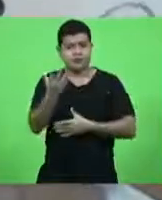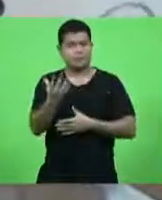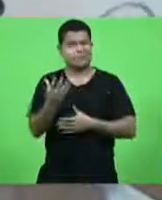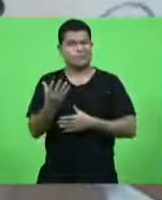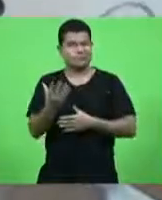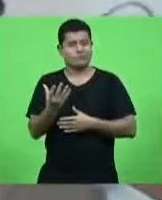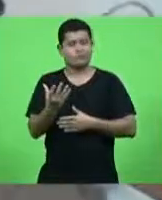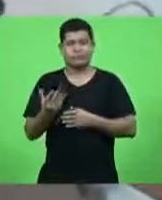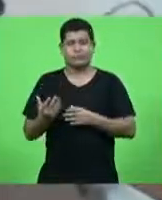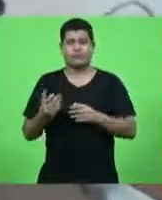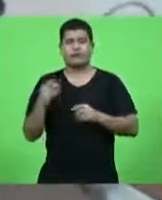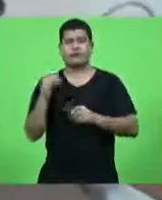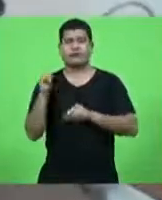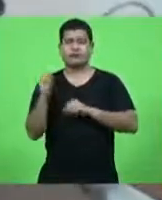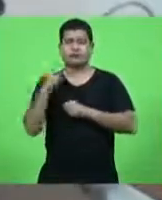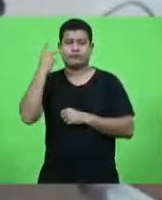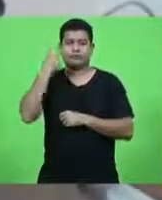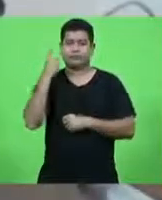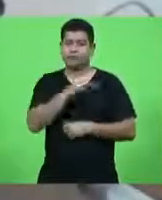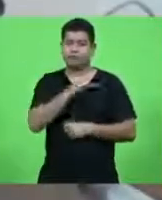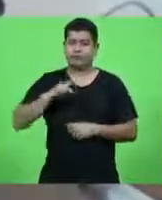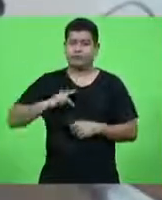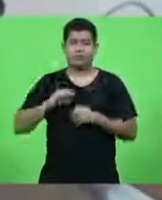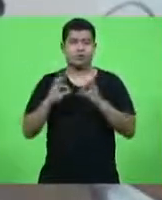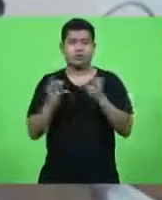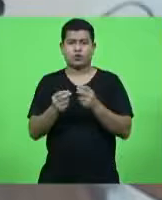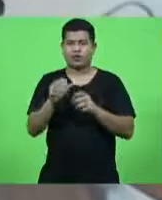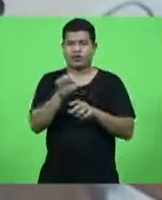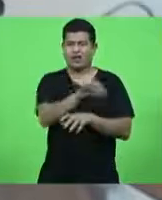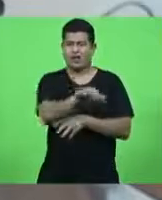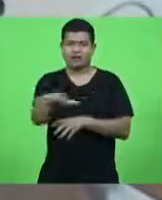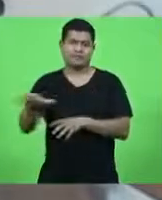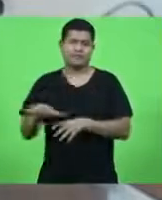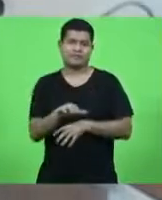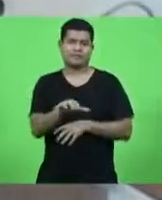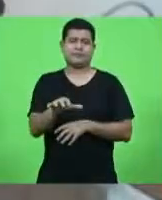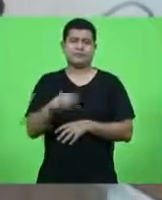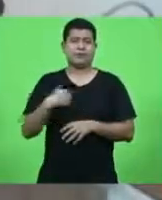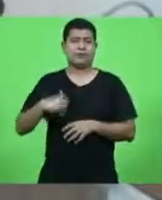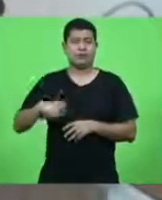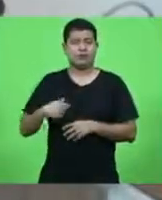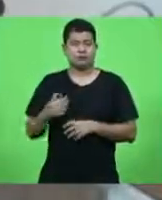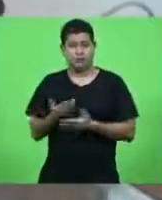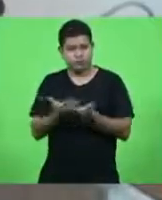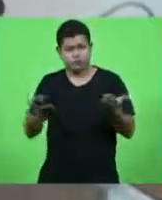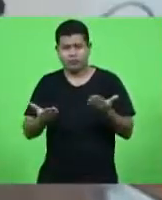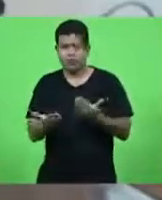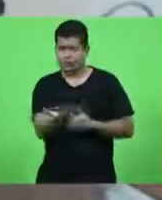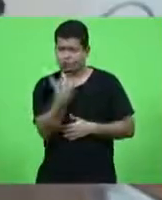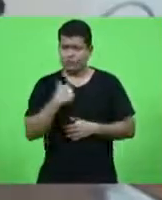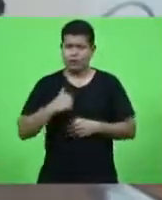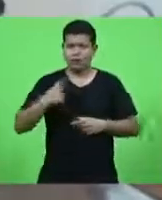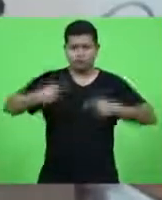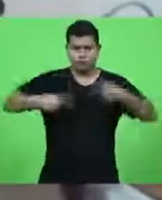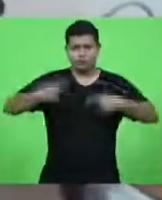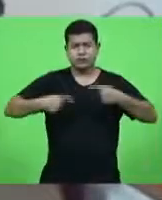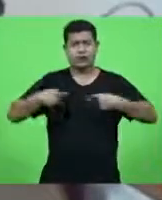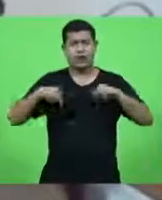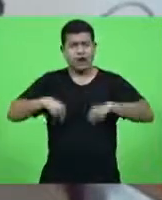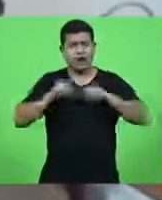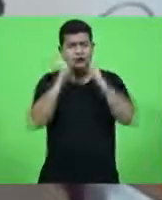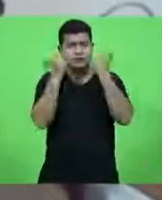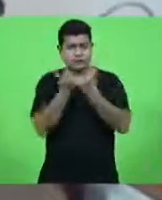todas as esferas. Vamos trazer o assunto para cá, para essa casa, para a casa das leis.